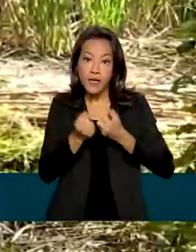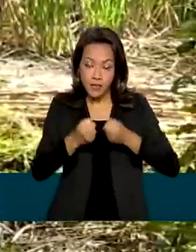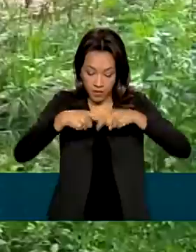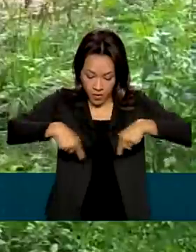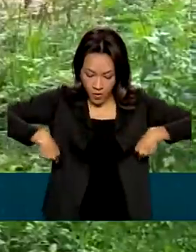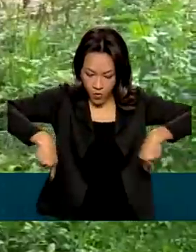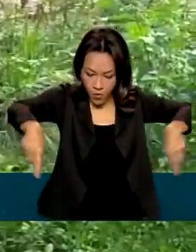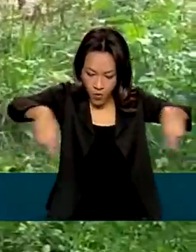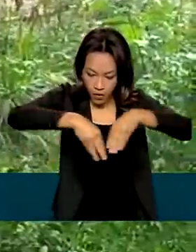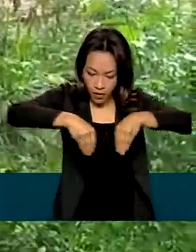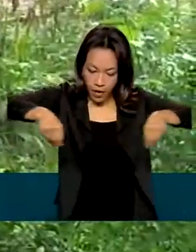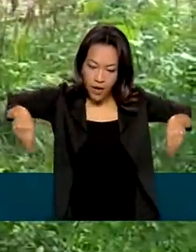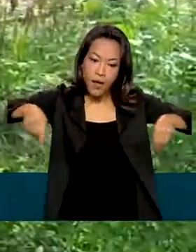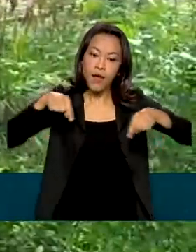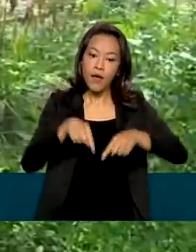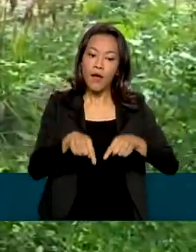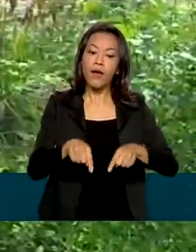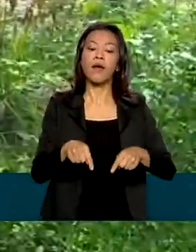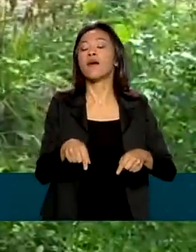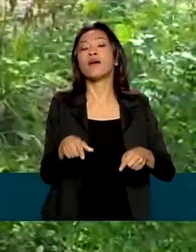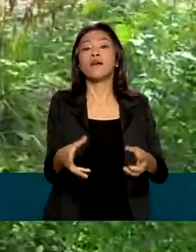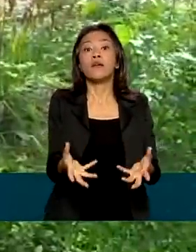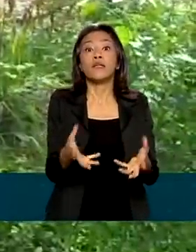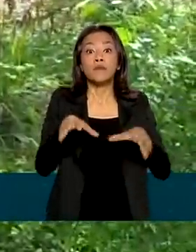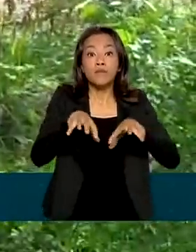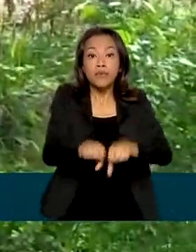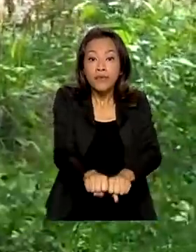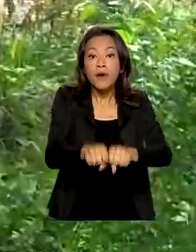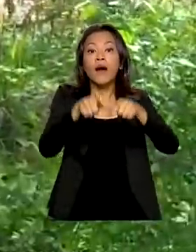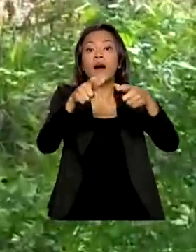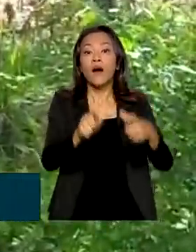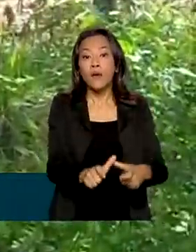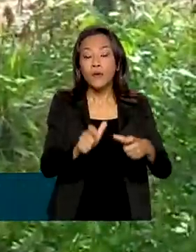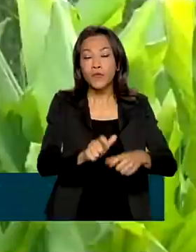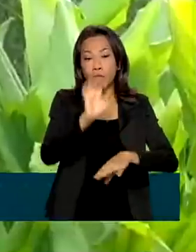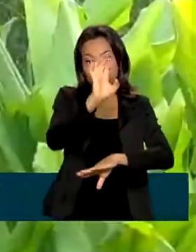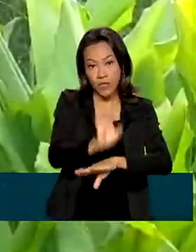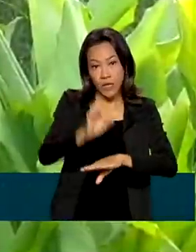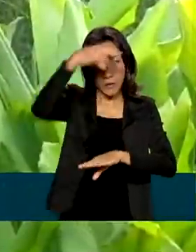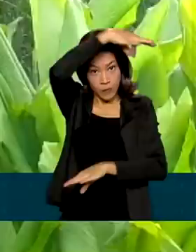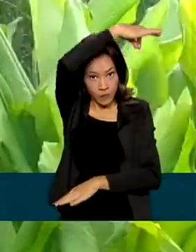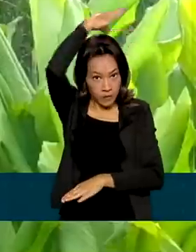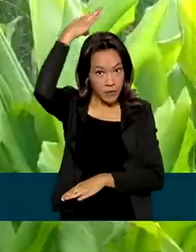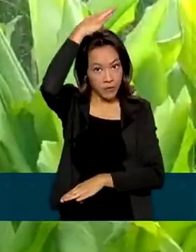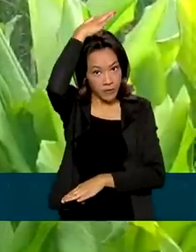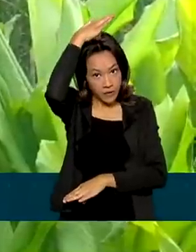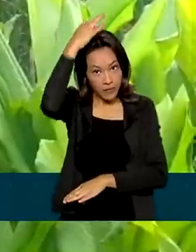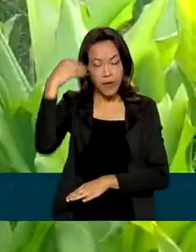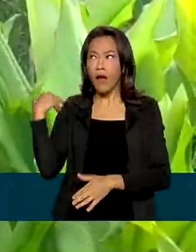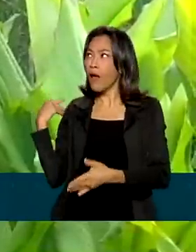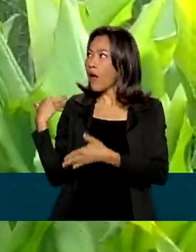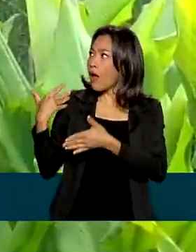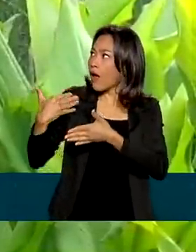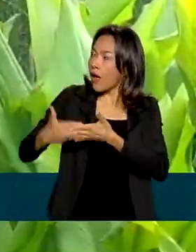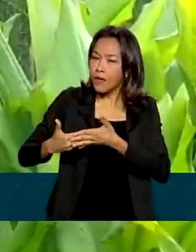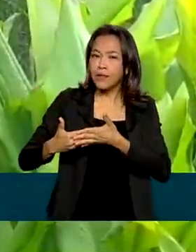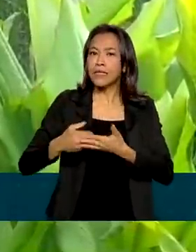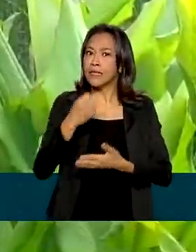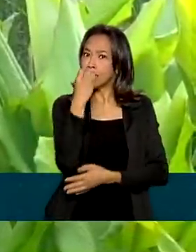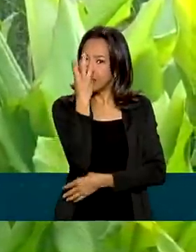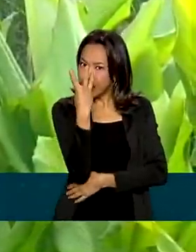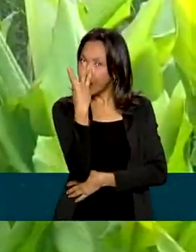reforma agrária num assentamento em Ecoporanga, Espírito Santo. De lá pra cá, contou três